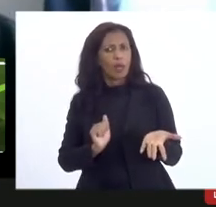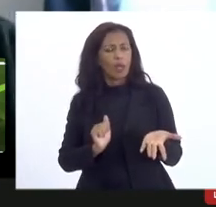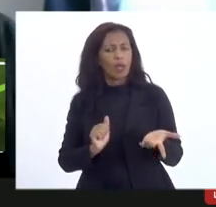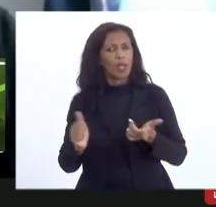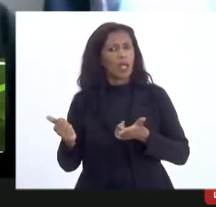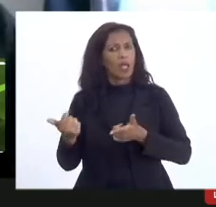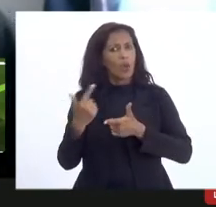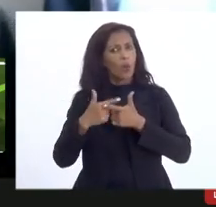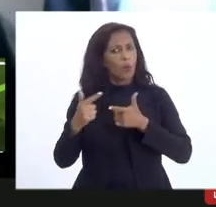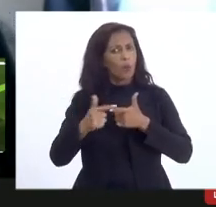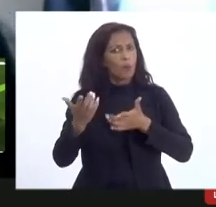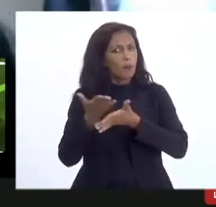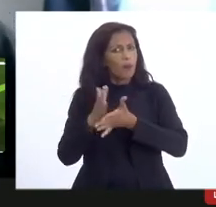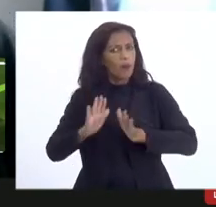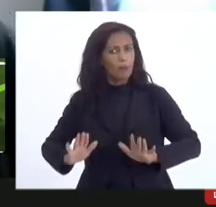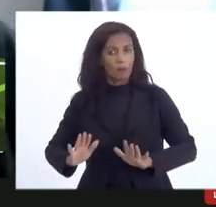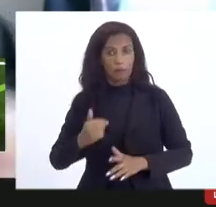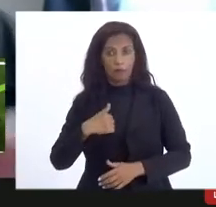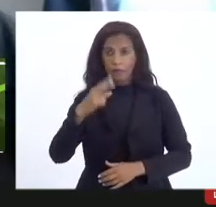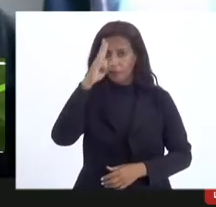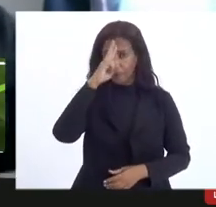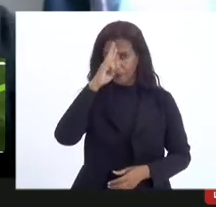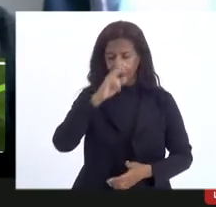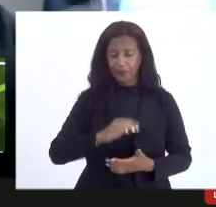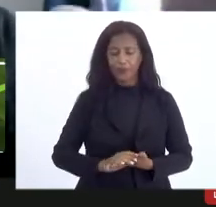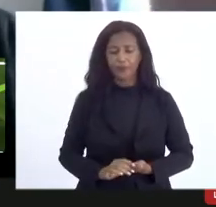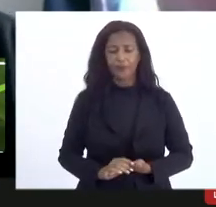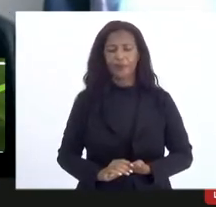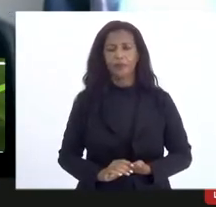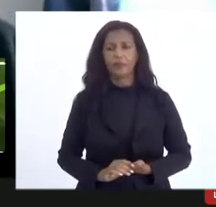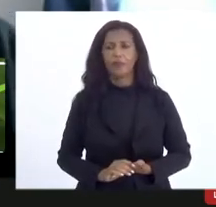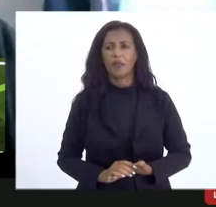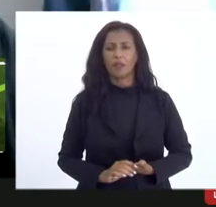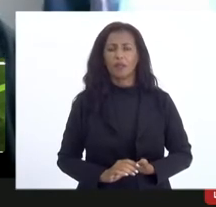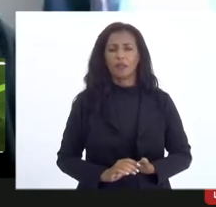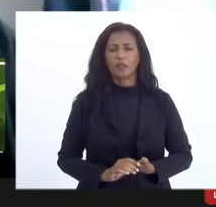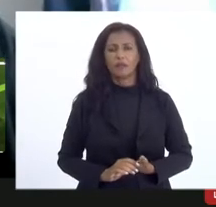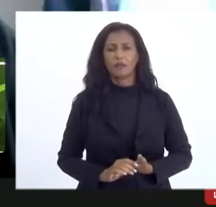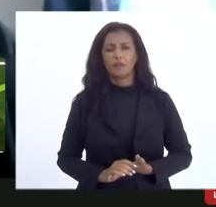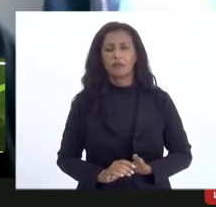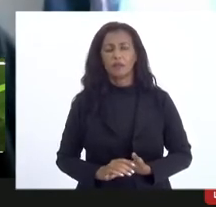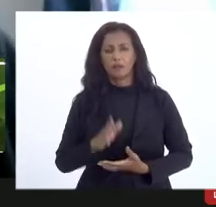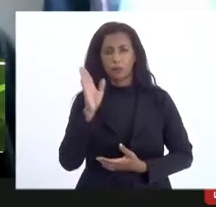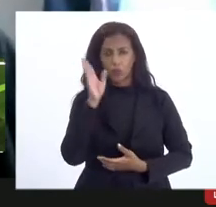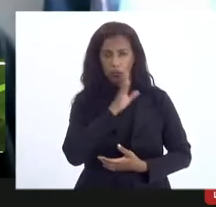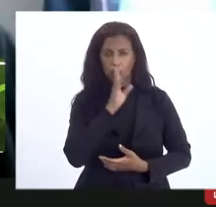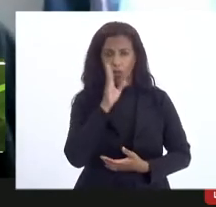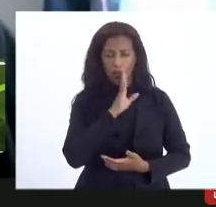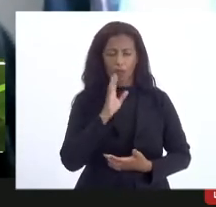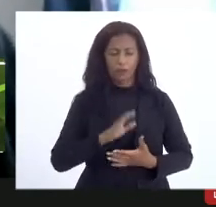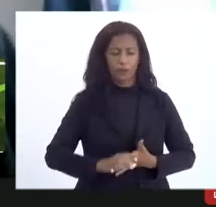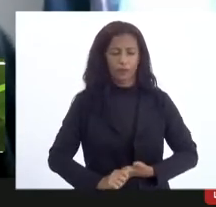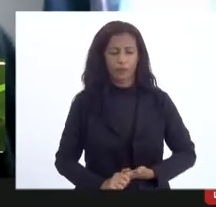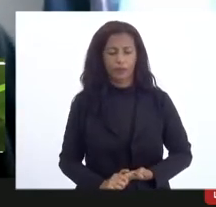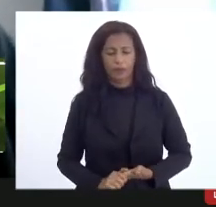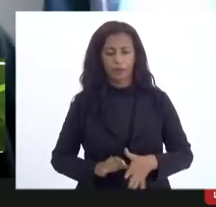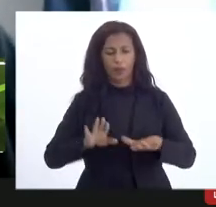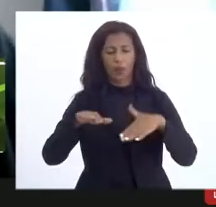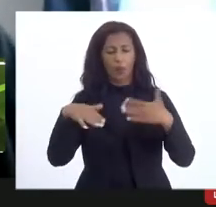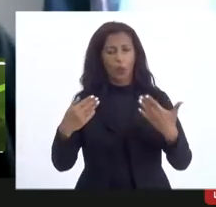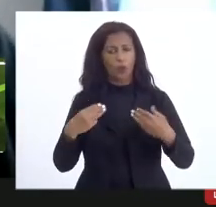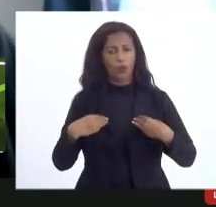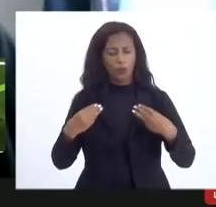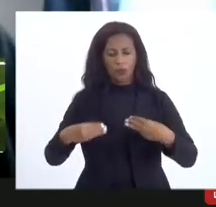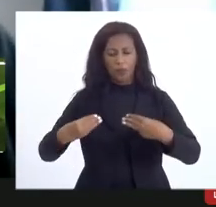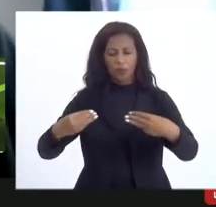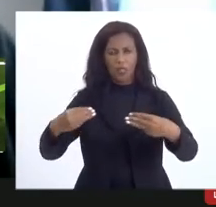desburocratizar eu me lembro Paulão e aí muito breve para não quebrar aqui o nosso ritmo quando eu fui ministro do